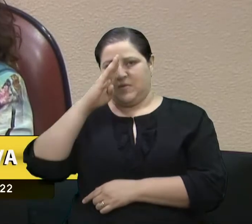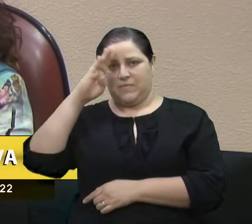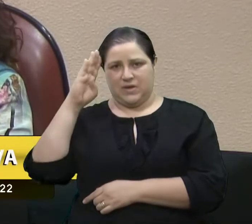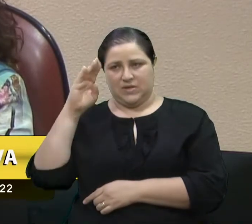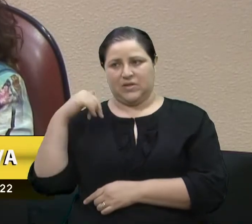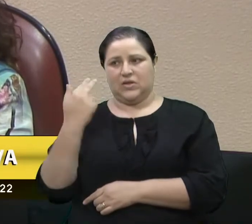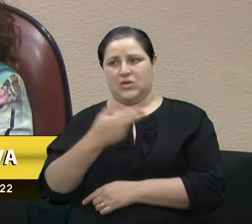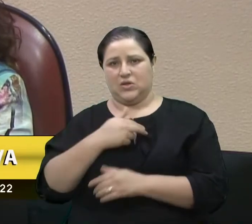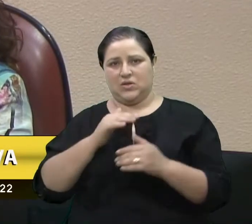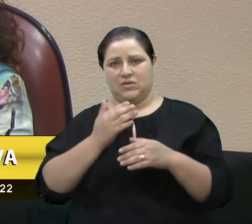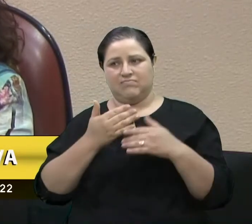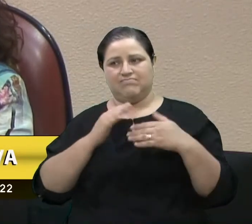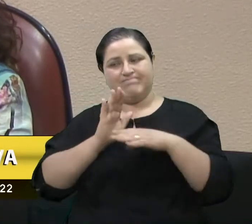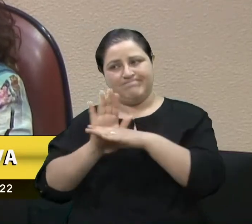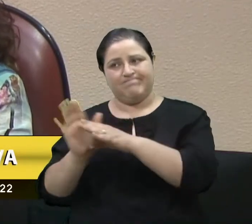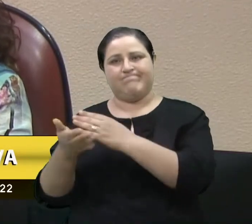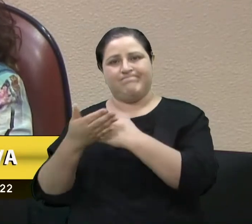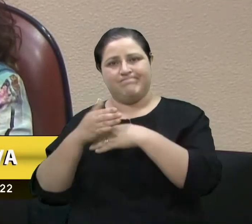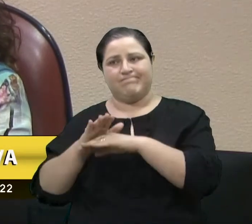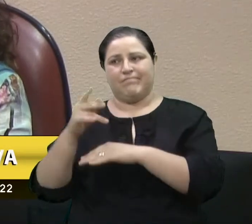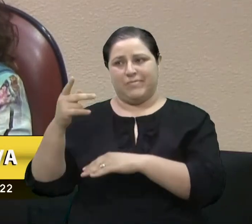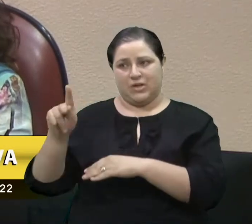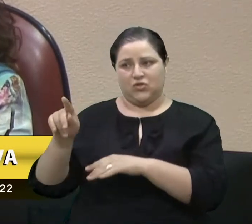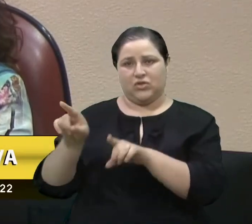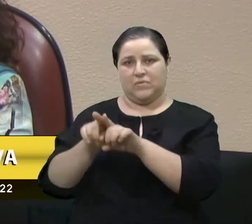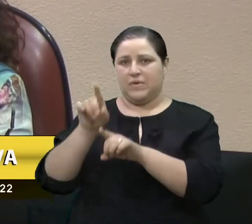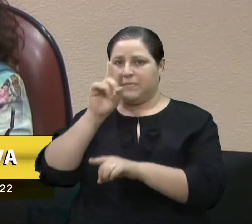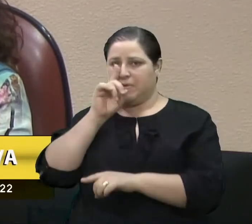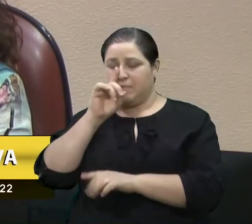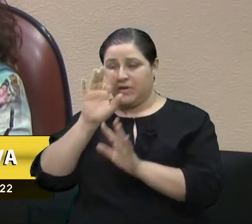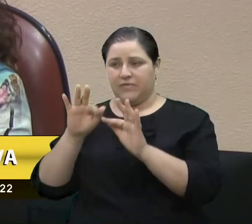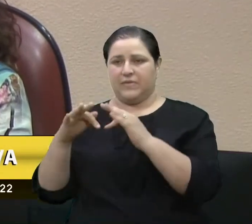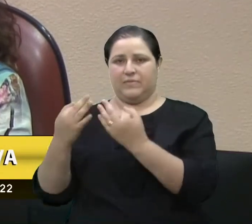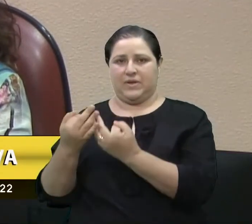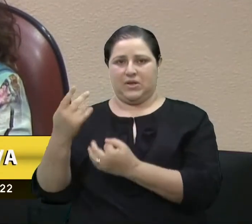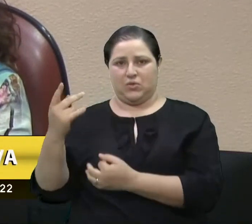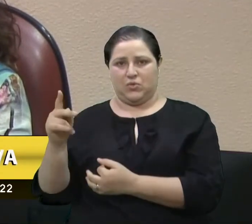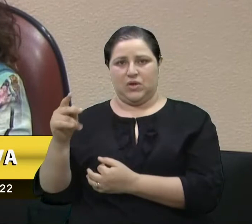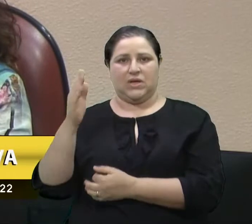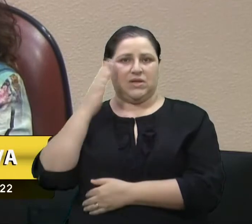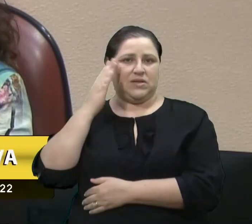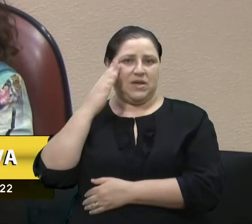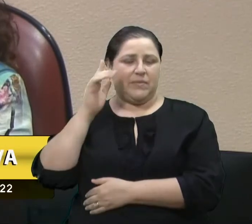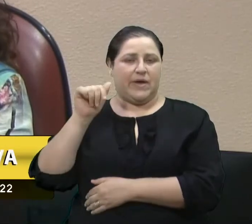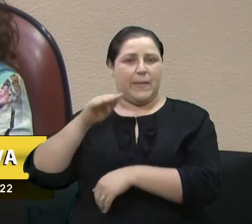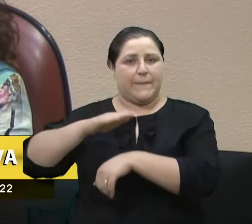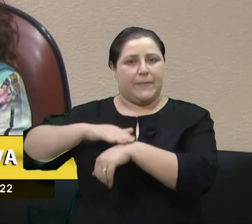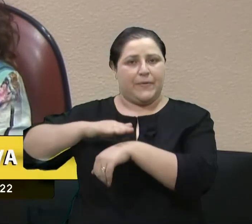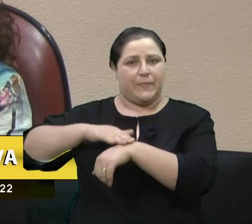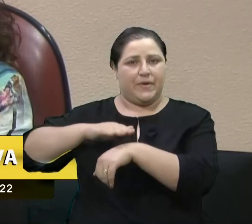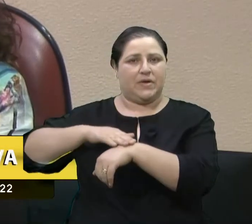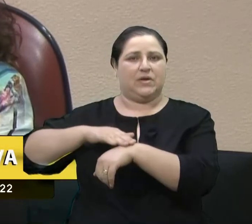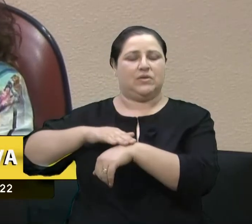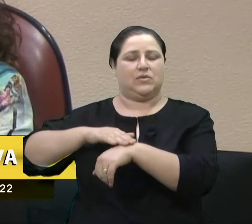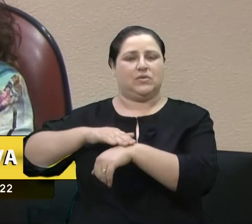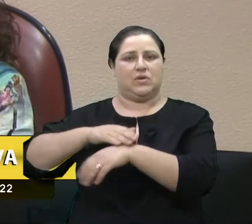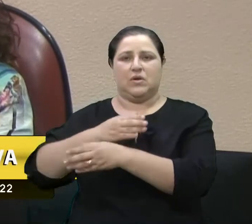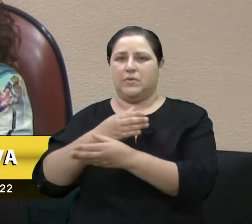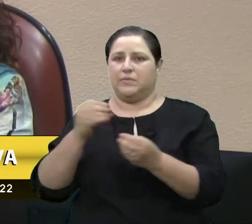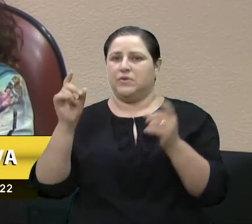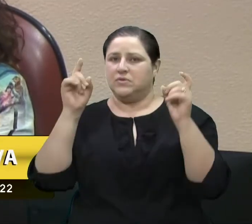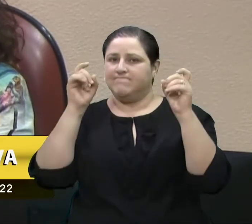a ti, a tua mãe, a tua família. A gente sabe que são momentos muito difíceis